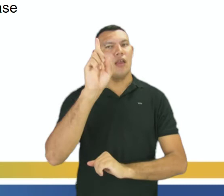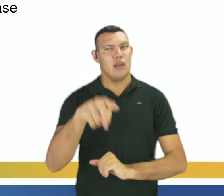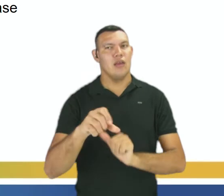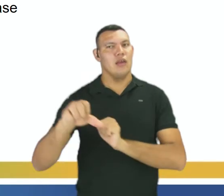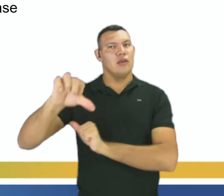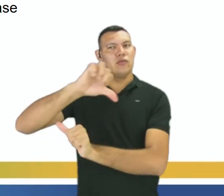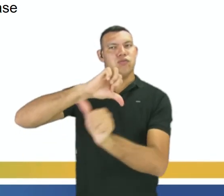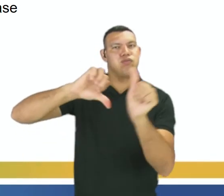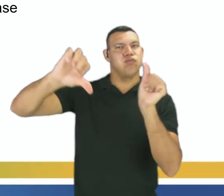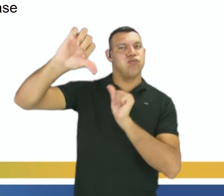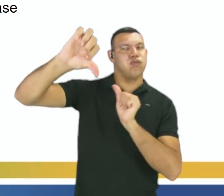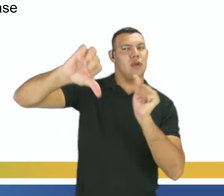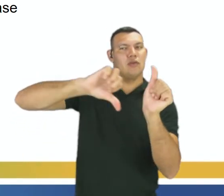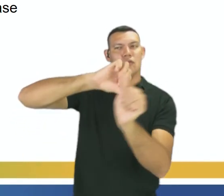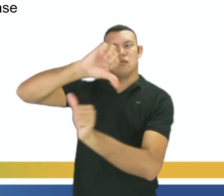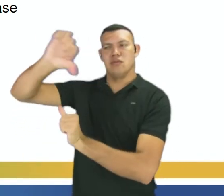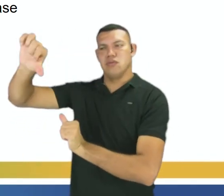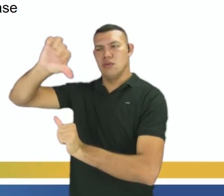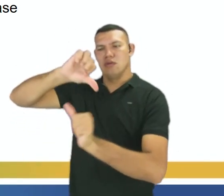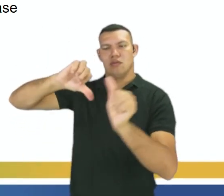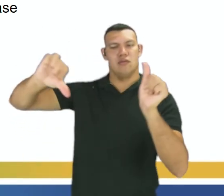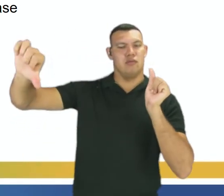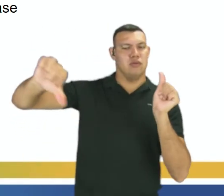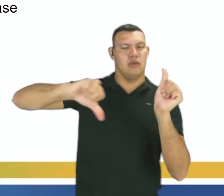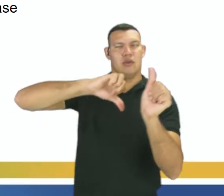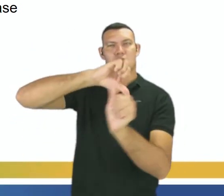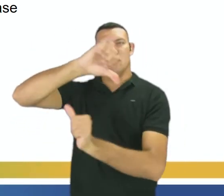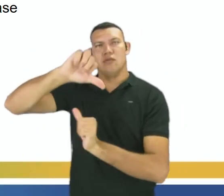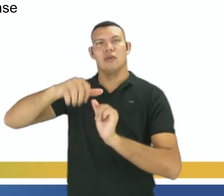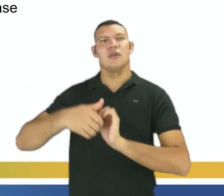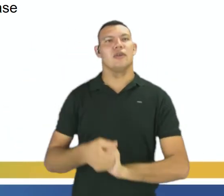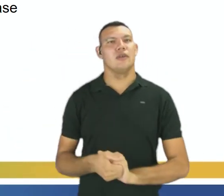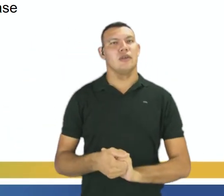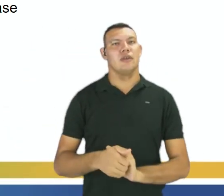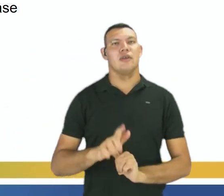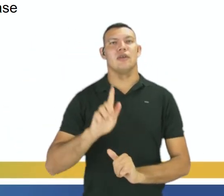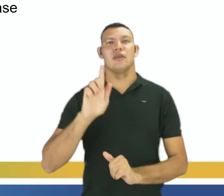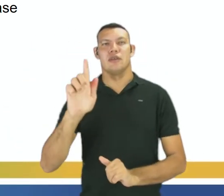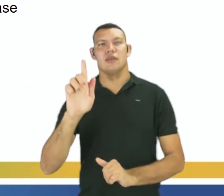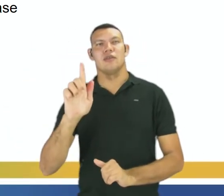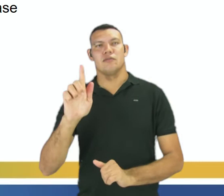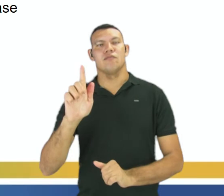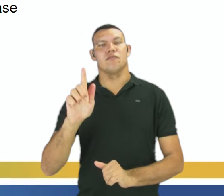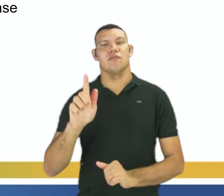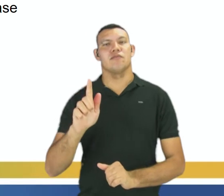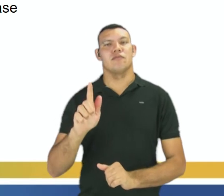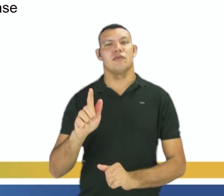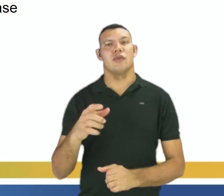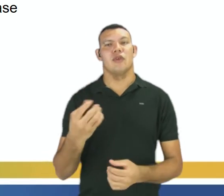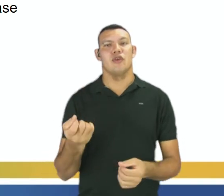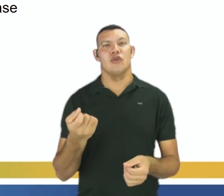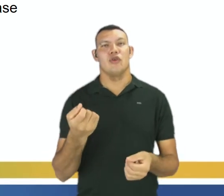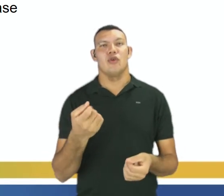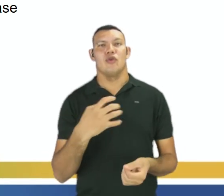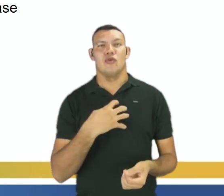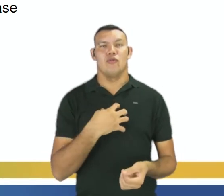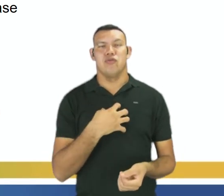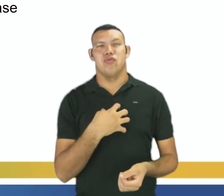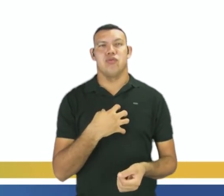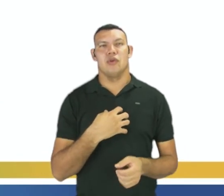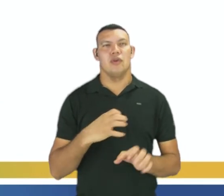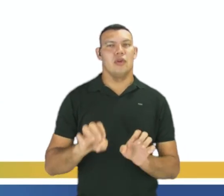reversível. E o G aqui indica o estado físico dessas substâncias e todas estão no estado